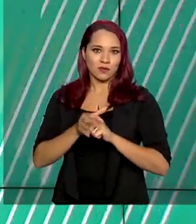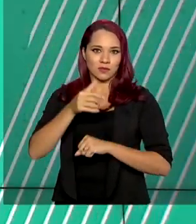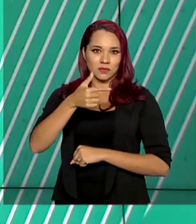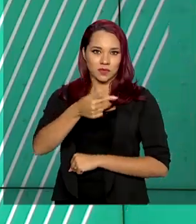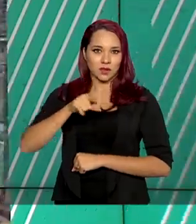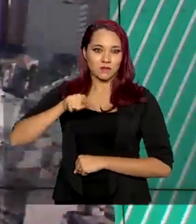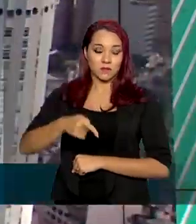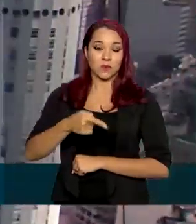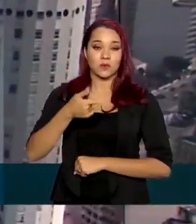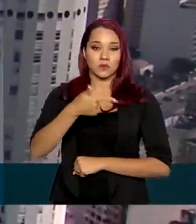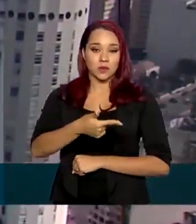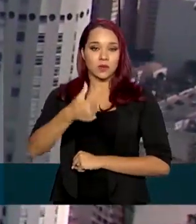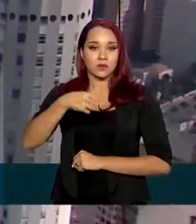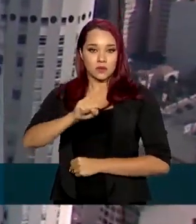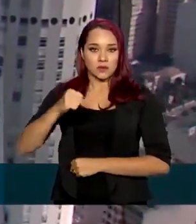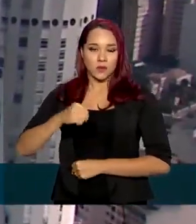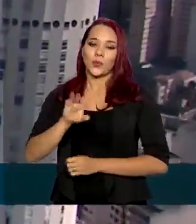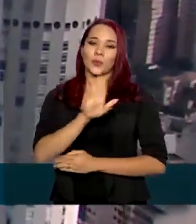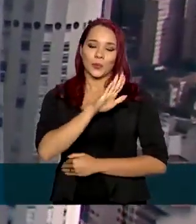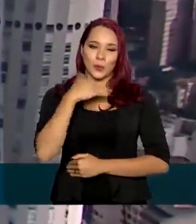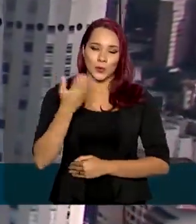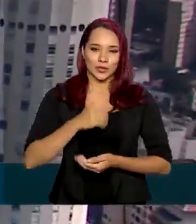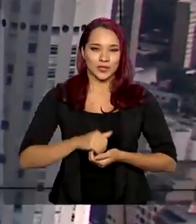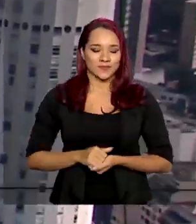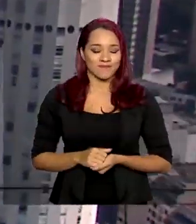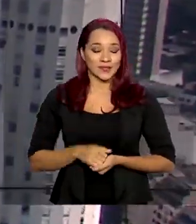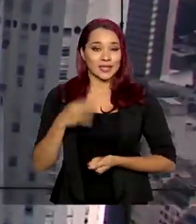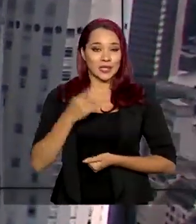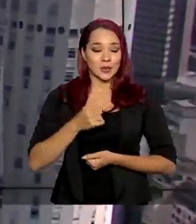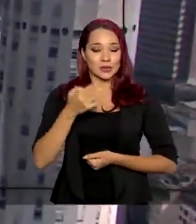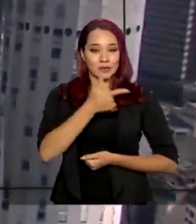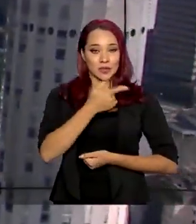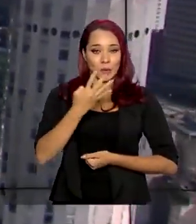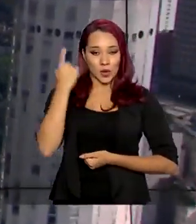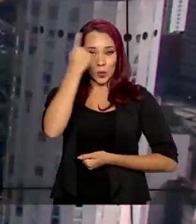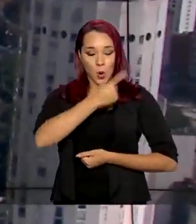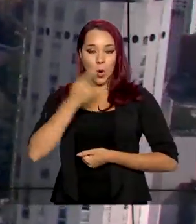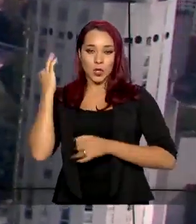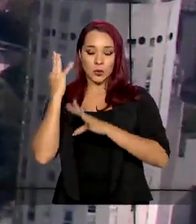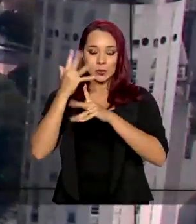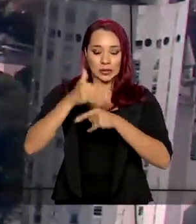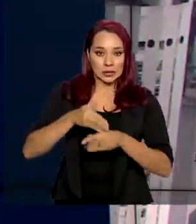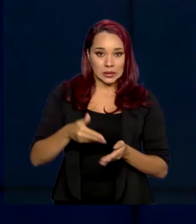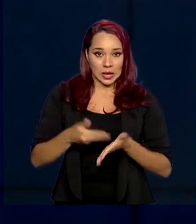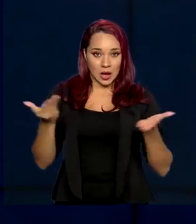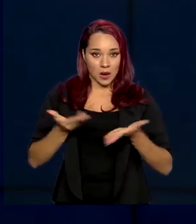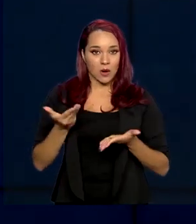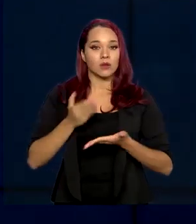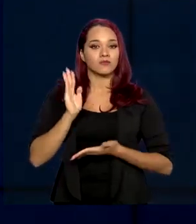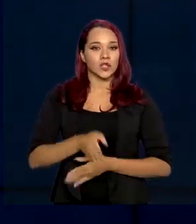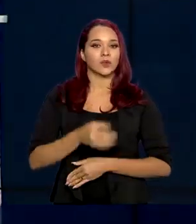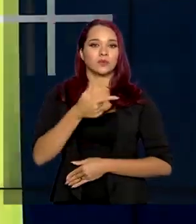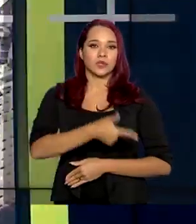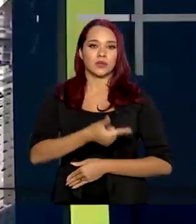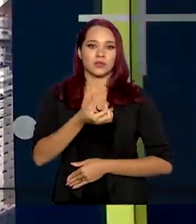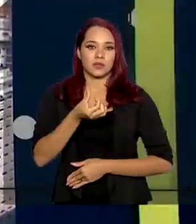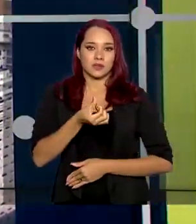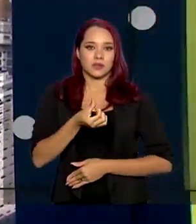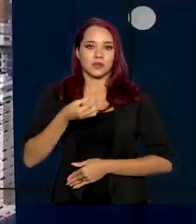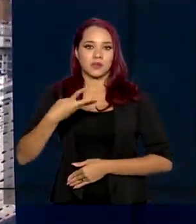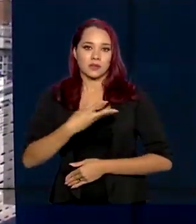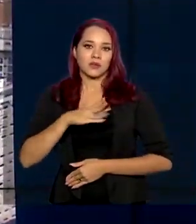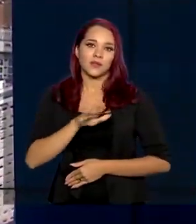.288 mortes. Só nas últimas 24 horas foram registrados 263